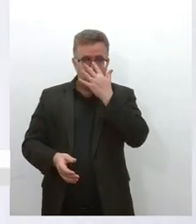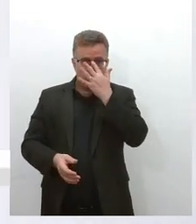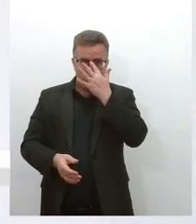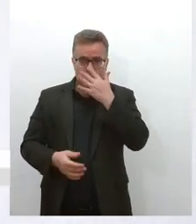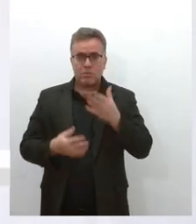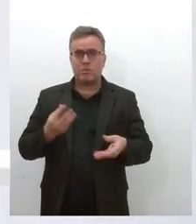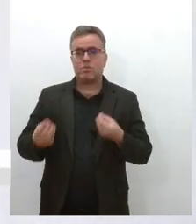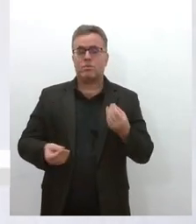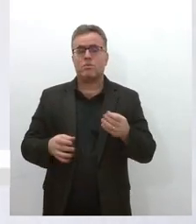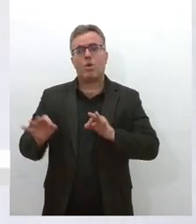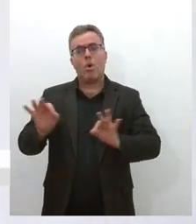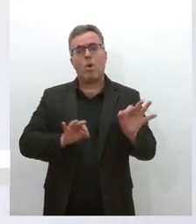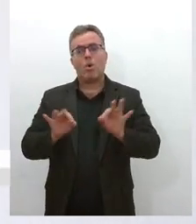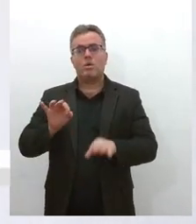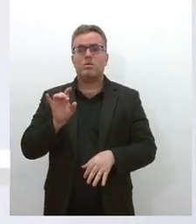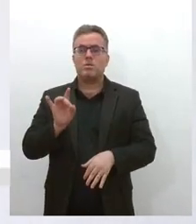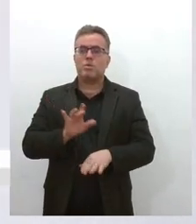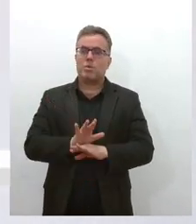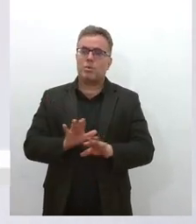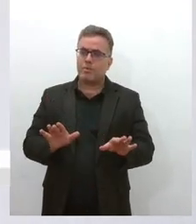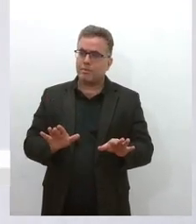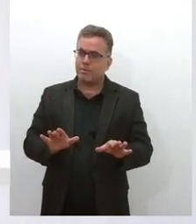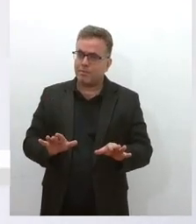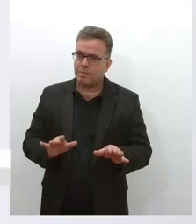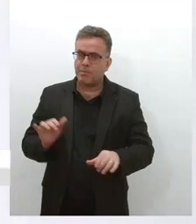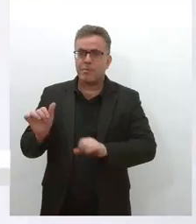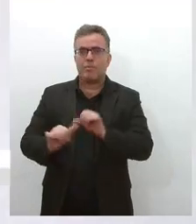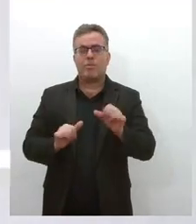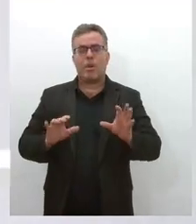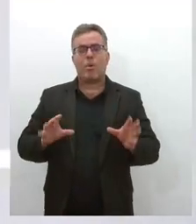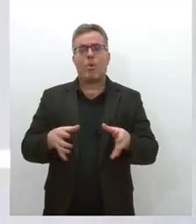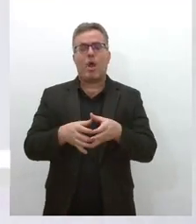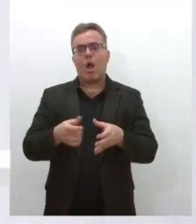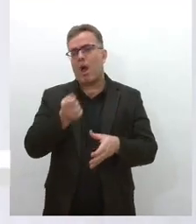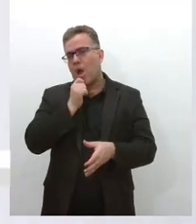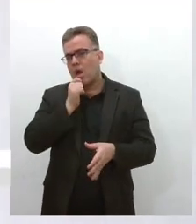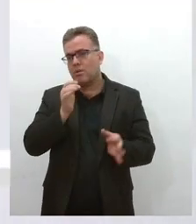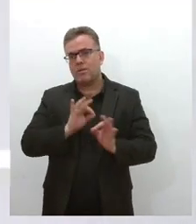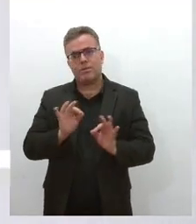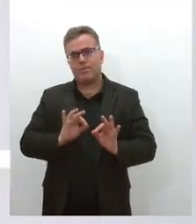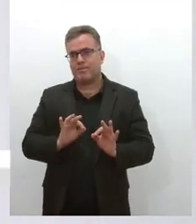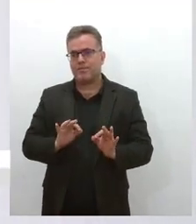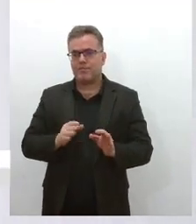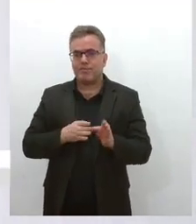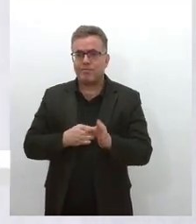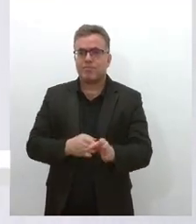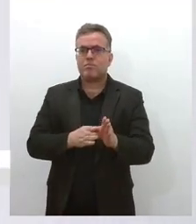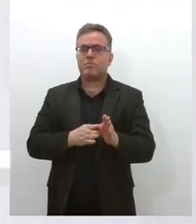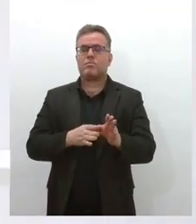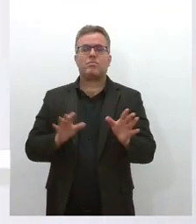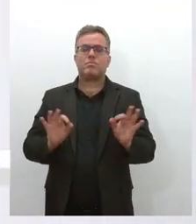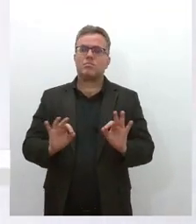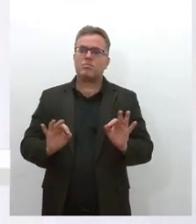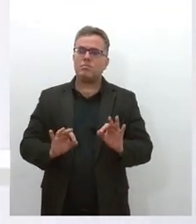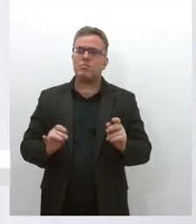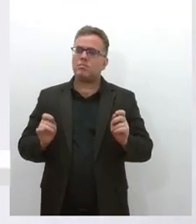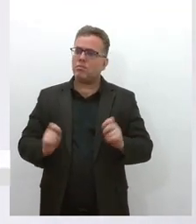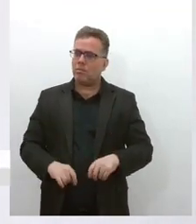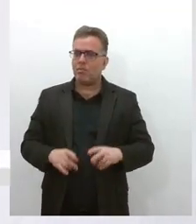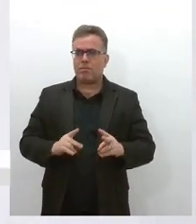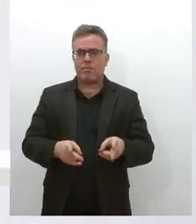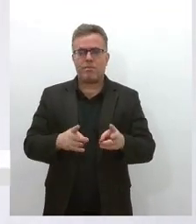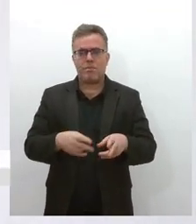organização, né, e essa organização, ela não tem um tracejado linear, ela está sempre sujeita a avanços e recursos,